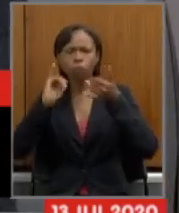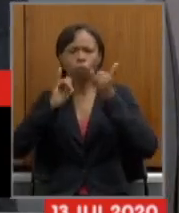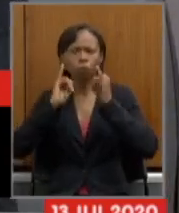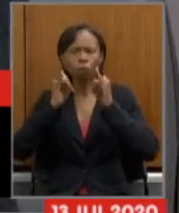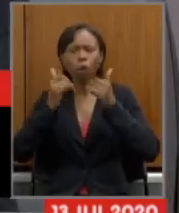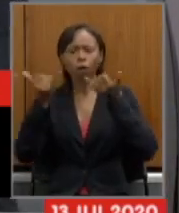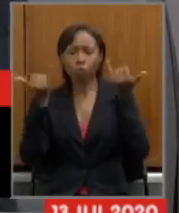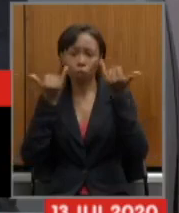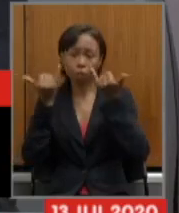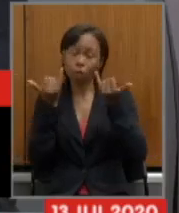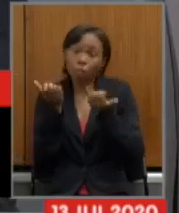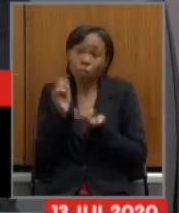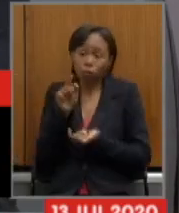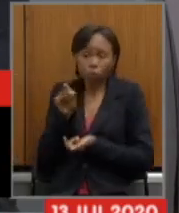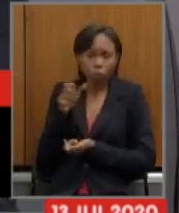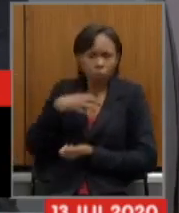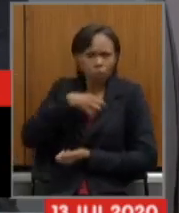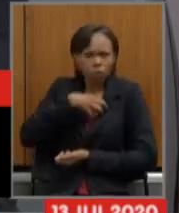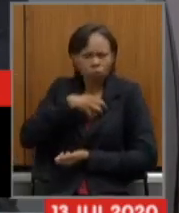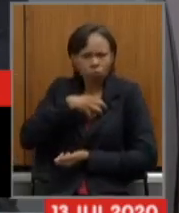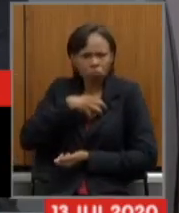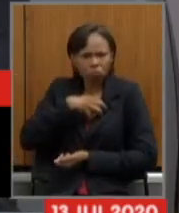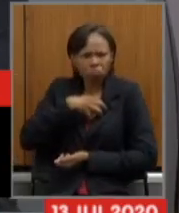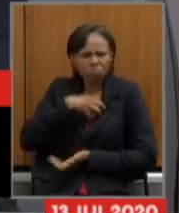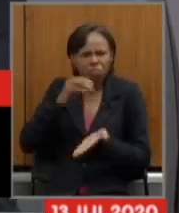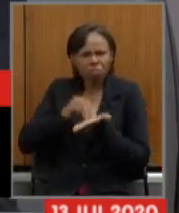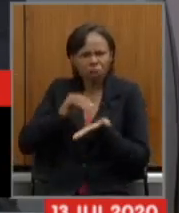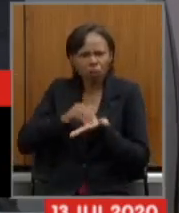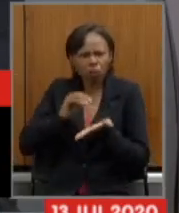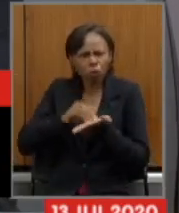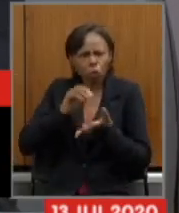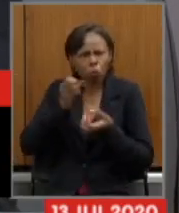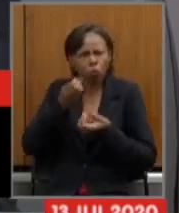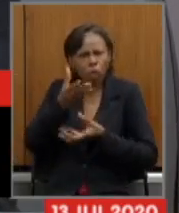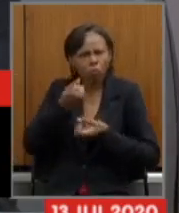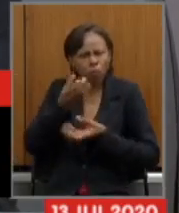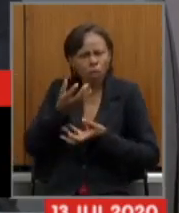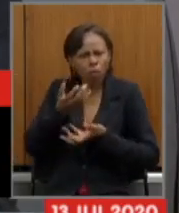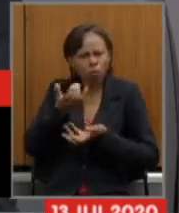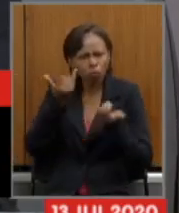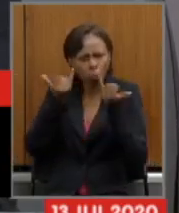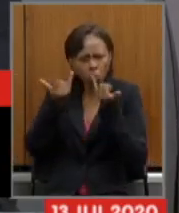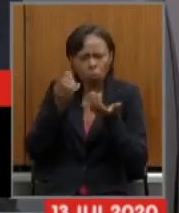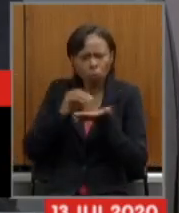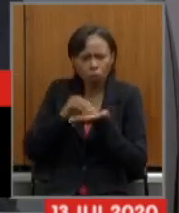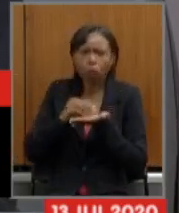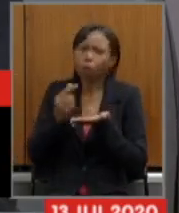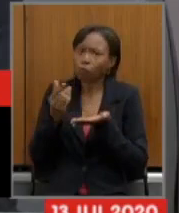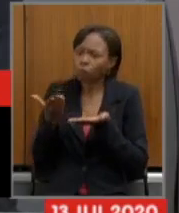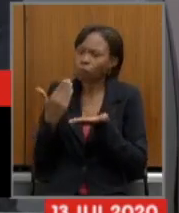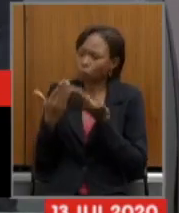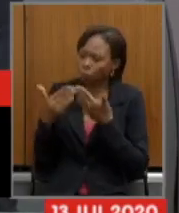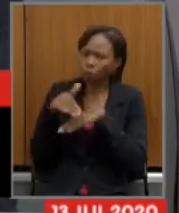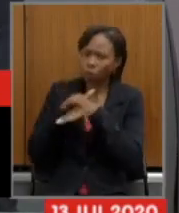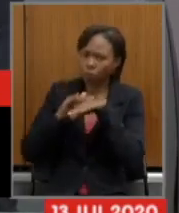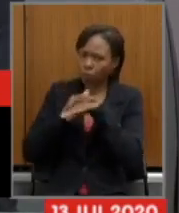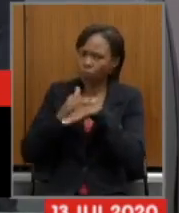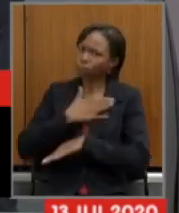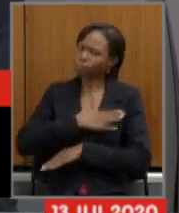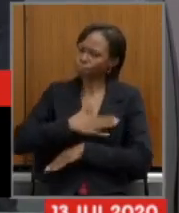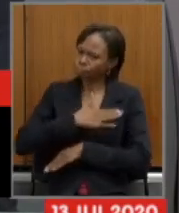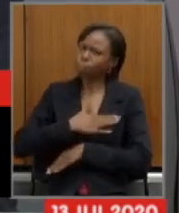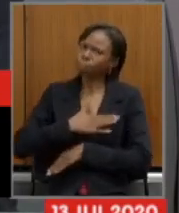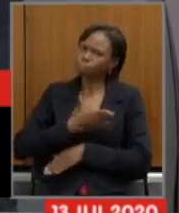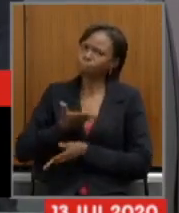que não há houve algum dado suprimido por favor vamos ter um diálogo nós temos o maior prazer teremos o maior